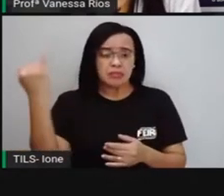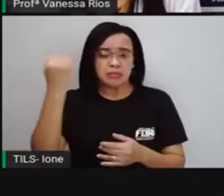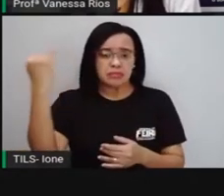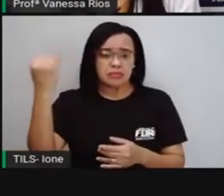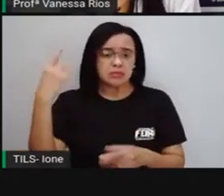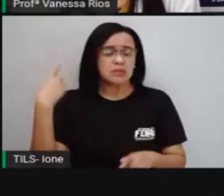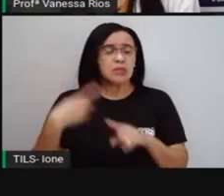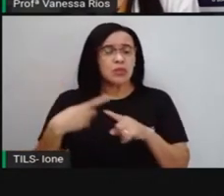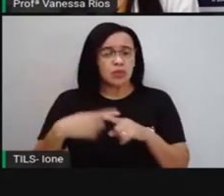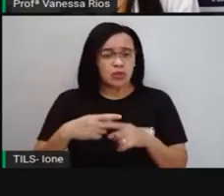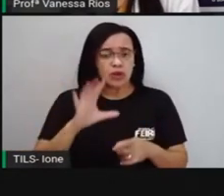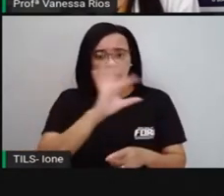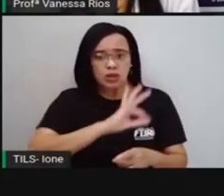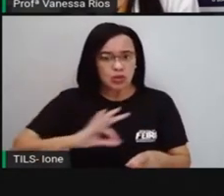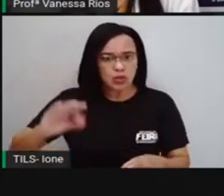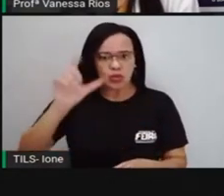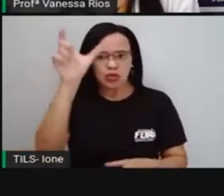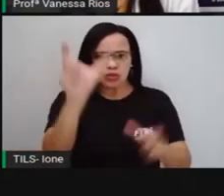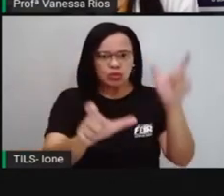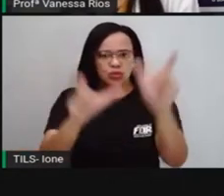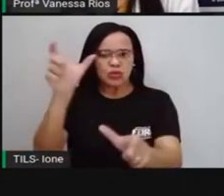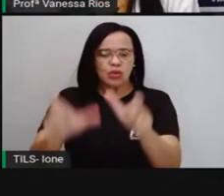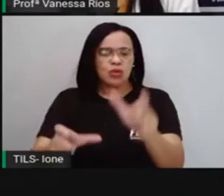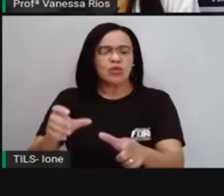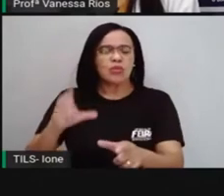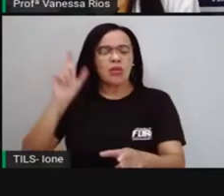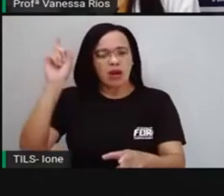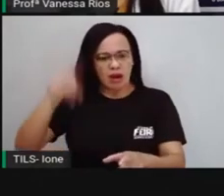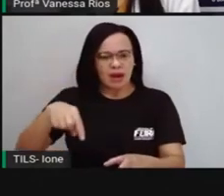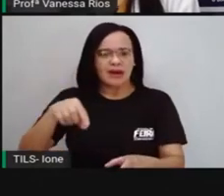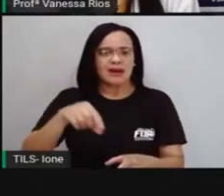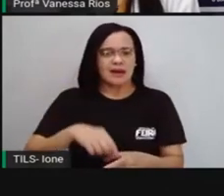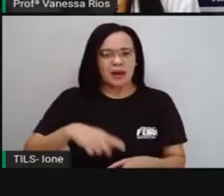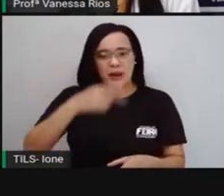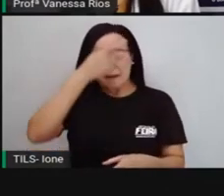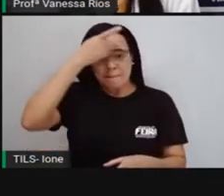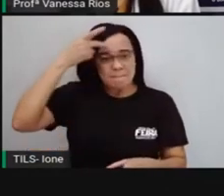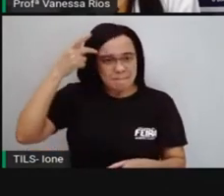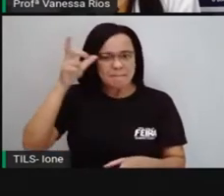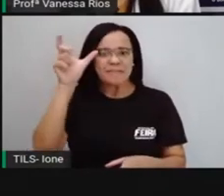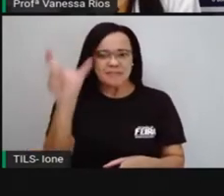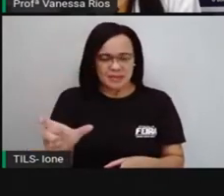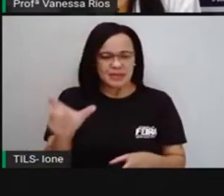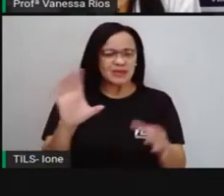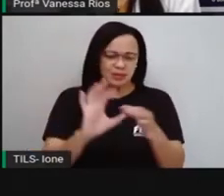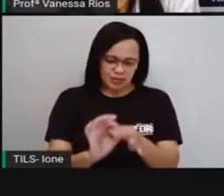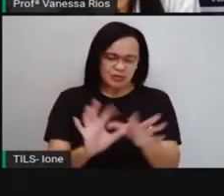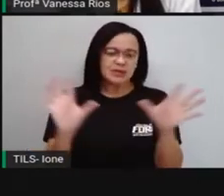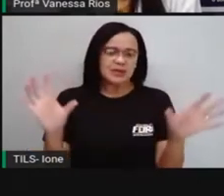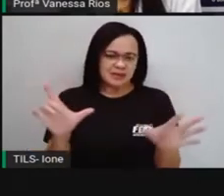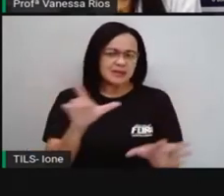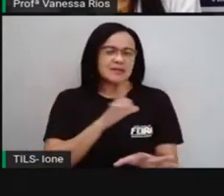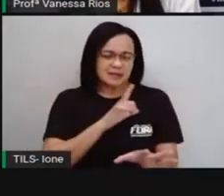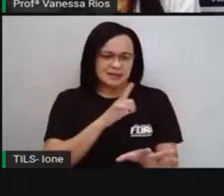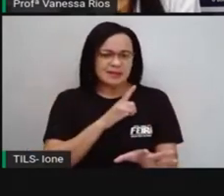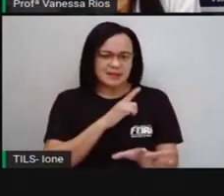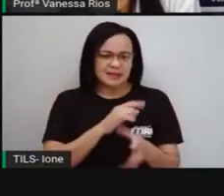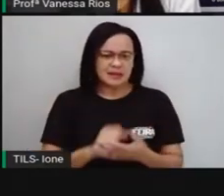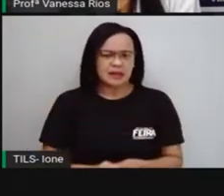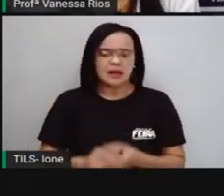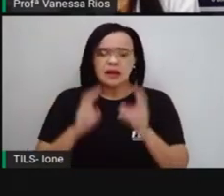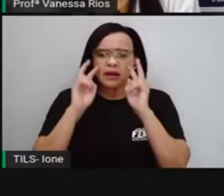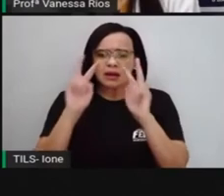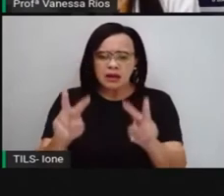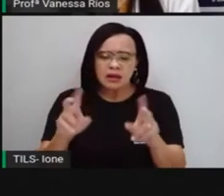E aí a própria colocou essa imagem para a gente pensar, né? Alguém querendo aí bater com o chicote, né?